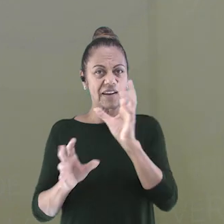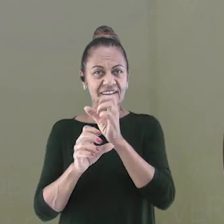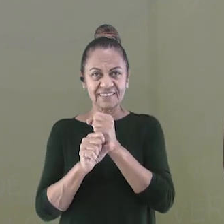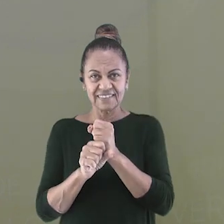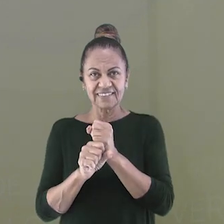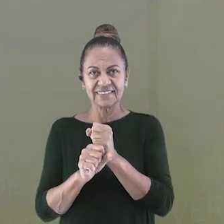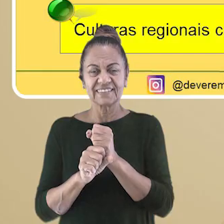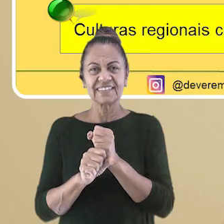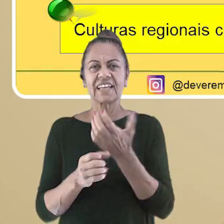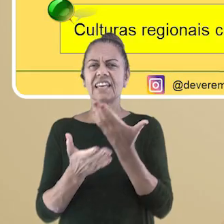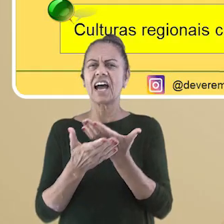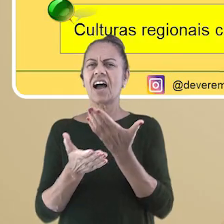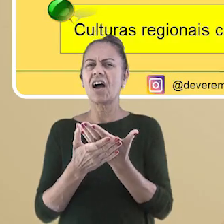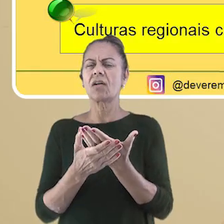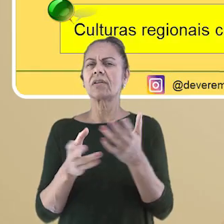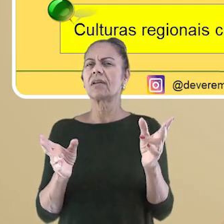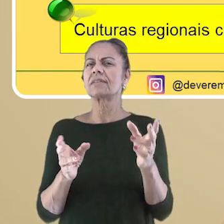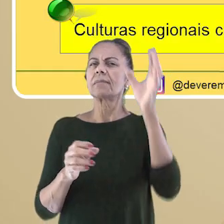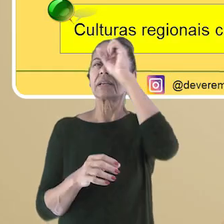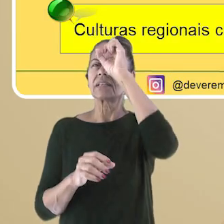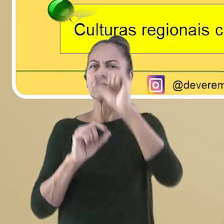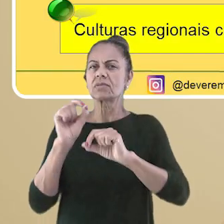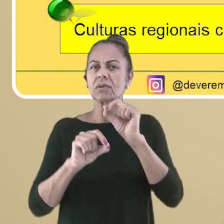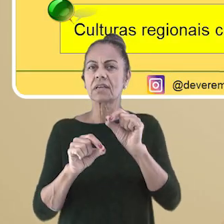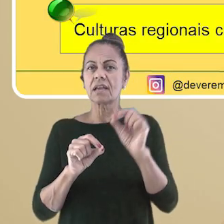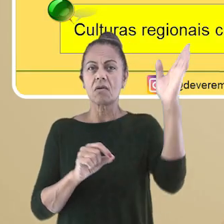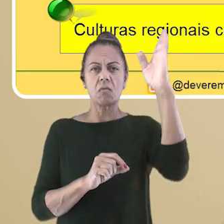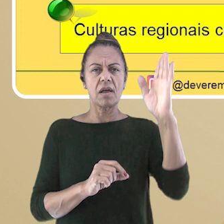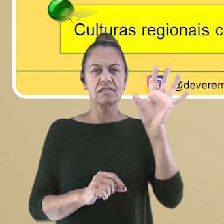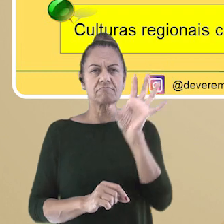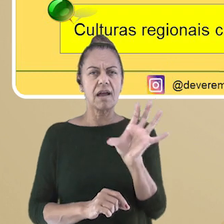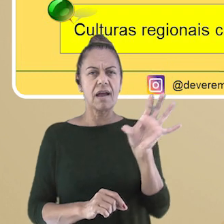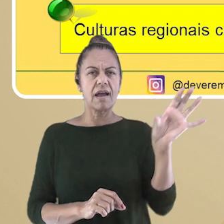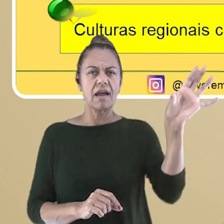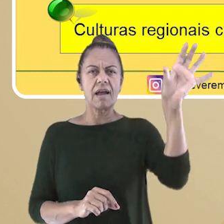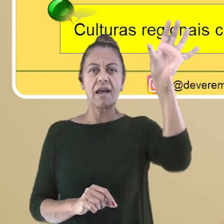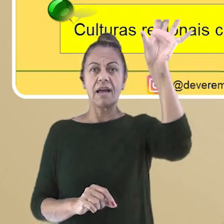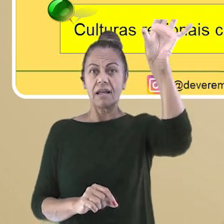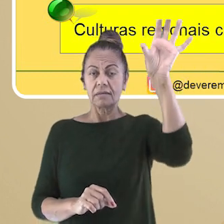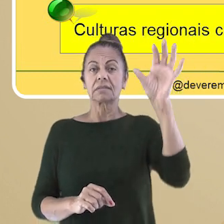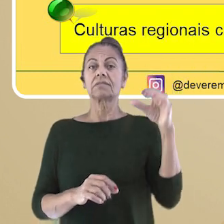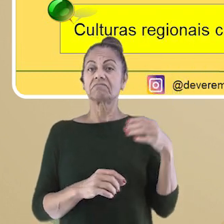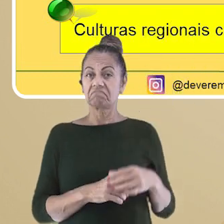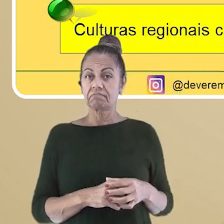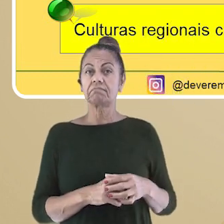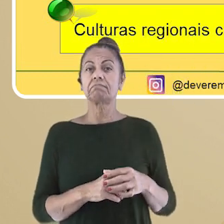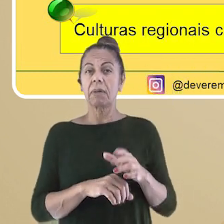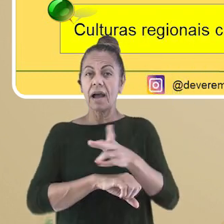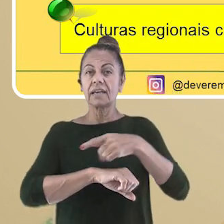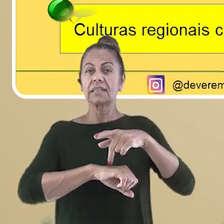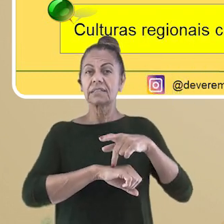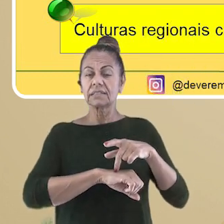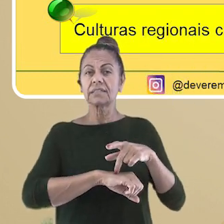aprendemos? Nesta aula, vimos um pouco da história da regionalização do Brasil e que levou um